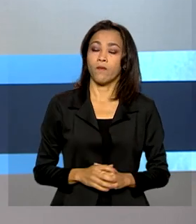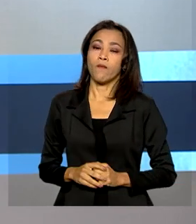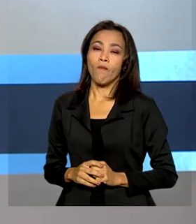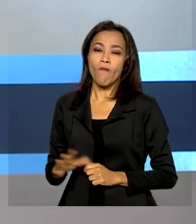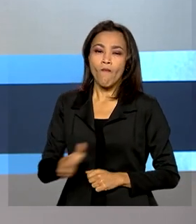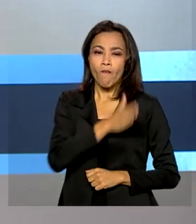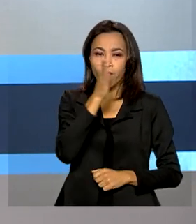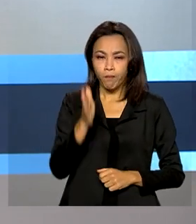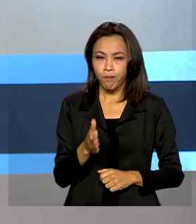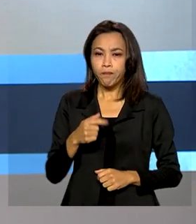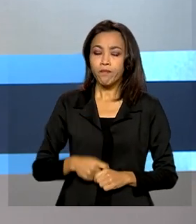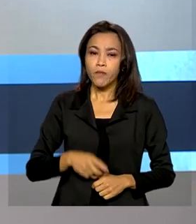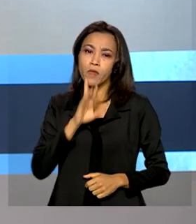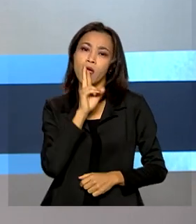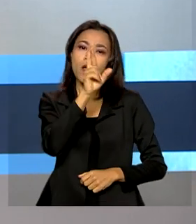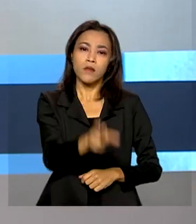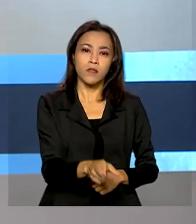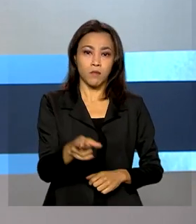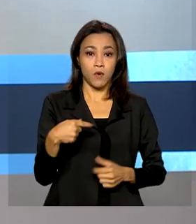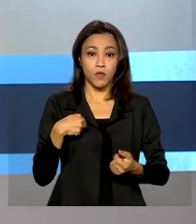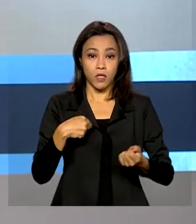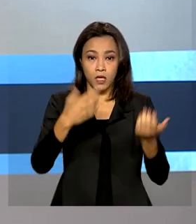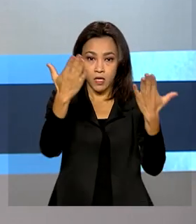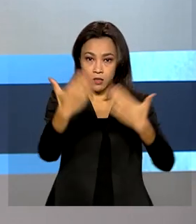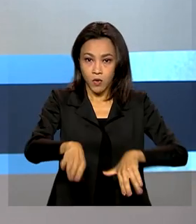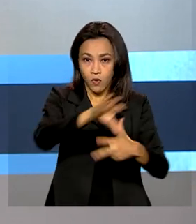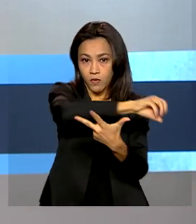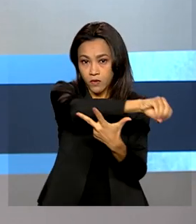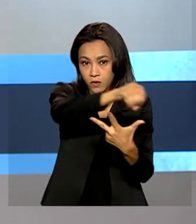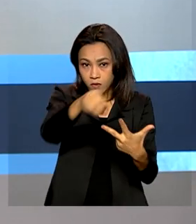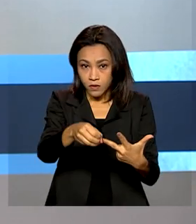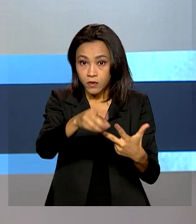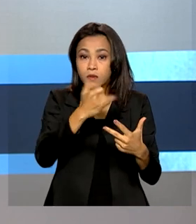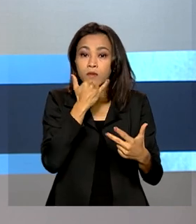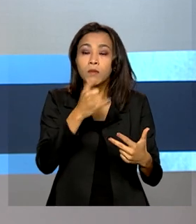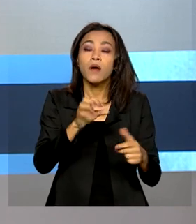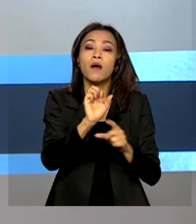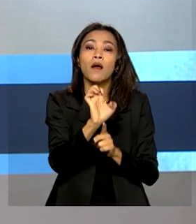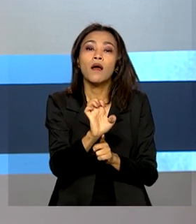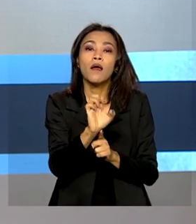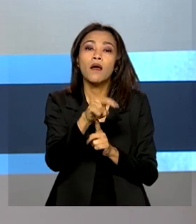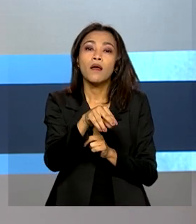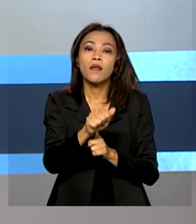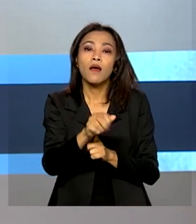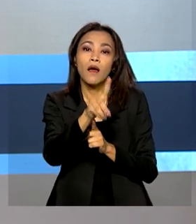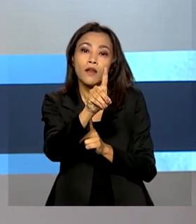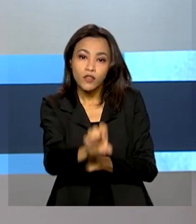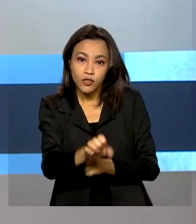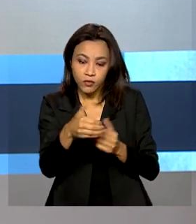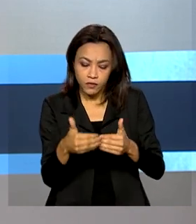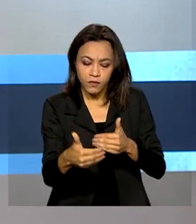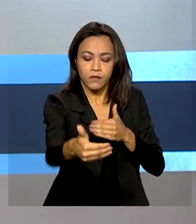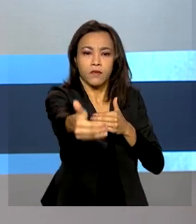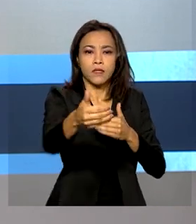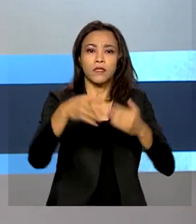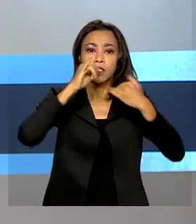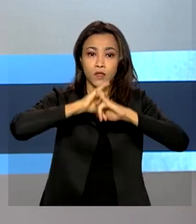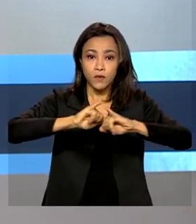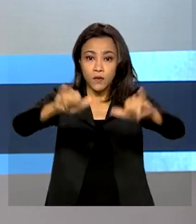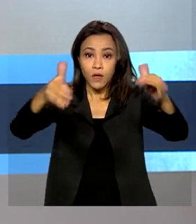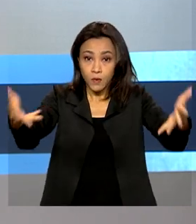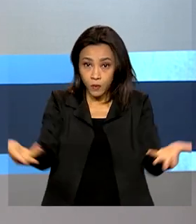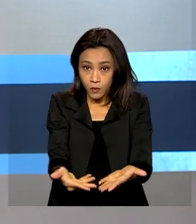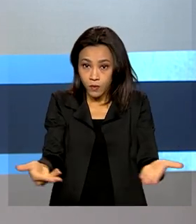Os resultados do Exame Nacional de Desempenho dos Estudantes, o ENAD 2021, serão divulgados a partir de hoje.